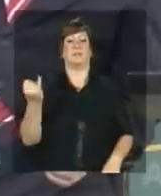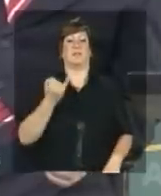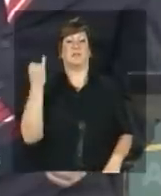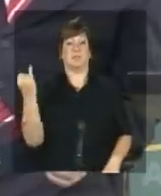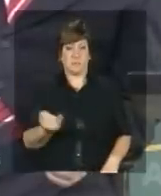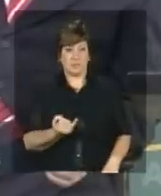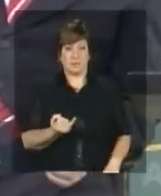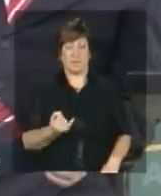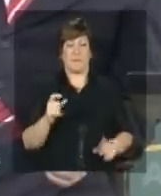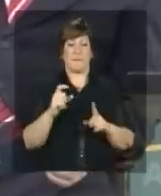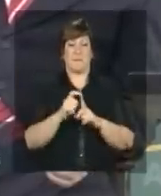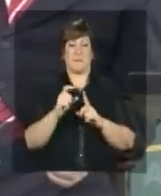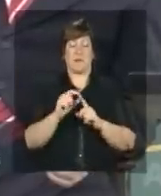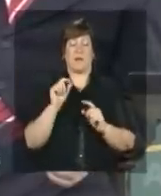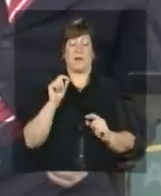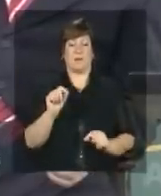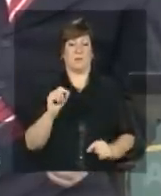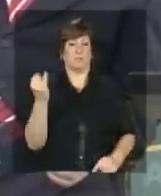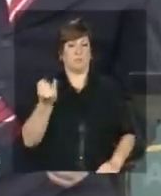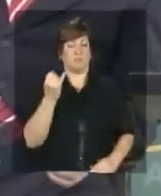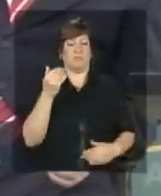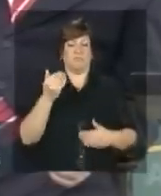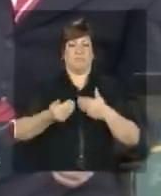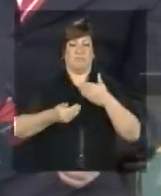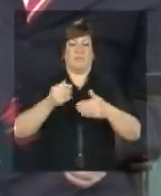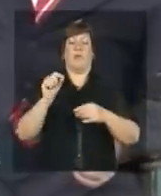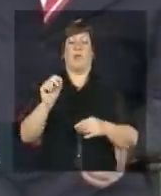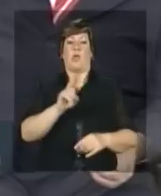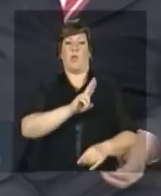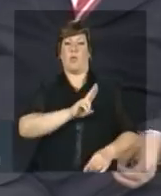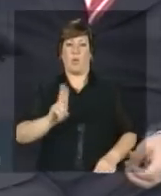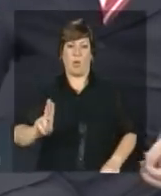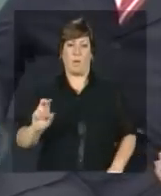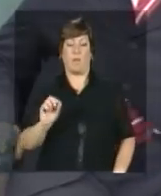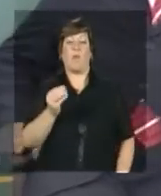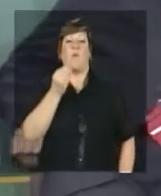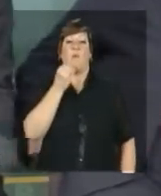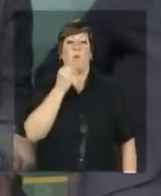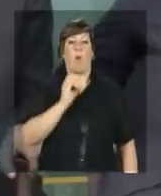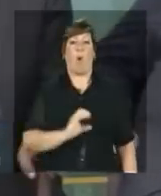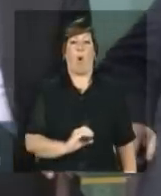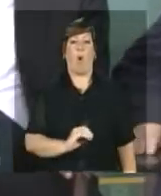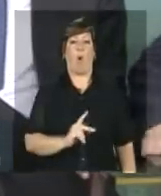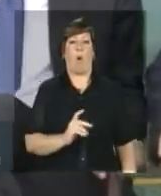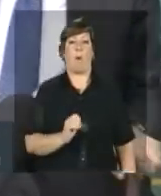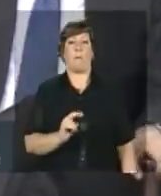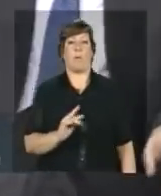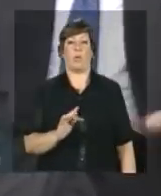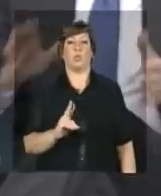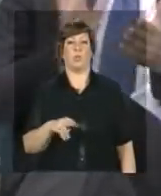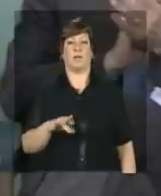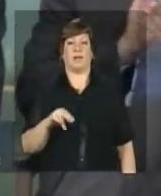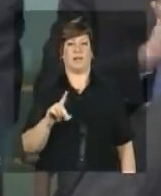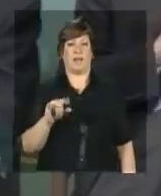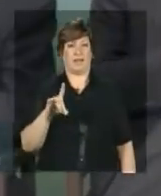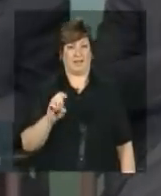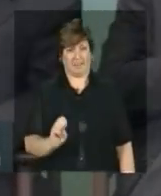mágica ela tem de ser construída que é a palavra oportunidade porque